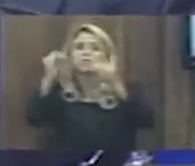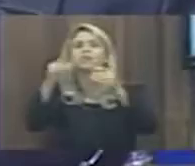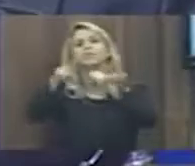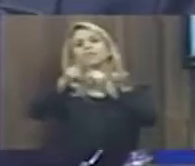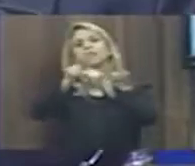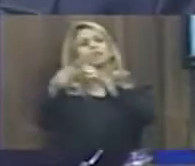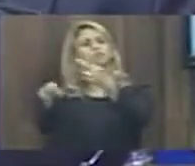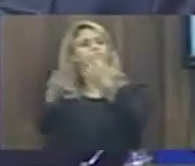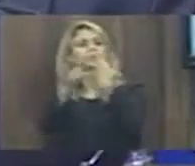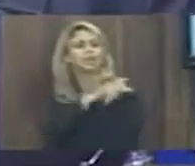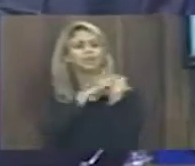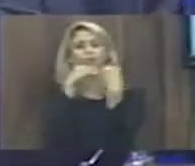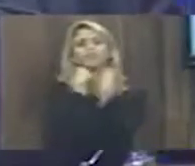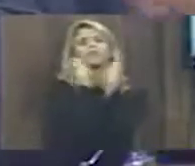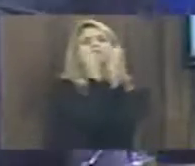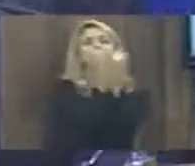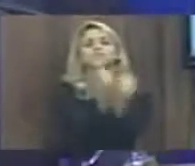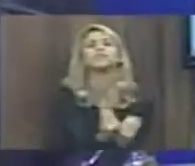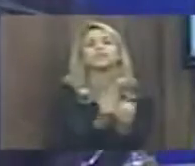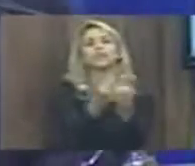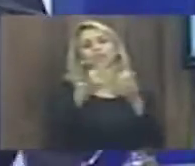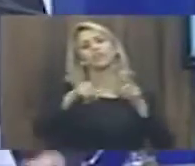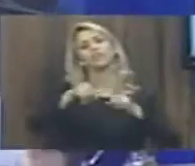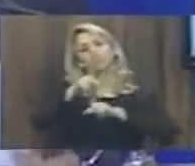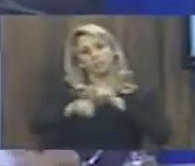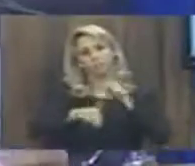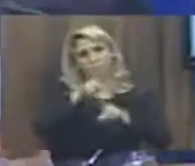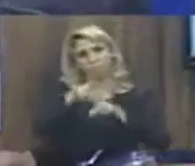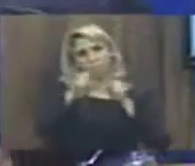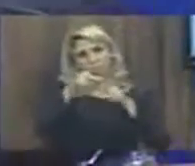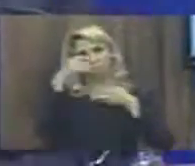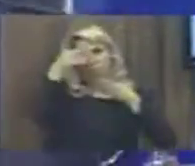dignidade para esse povo. Obrigado, boa noite a todos.